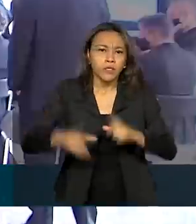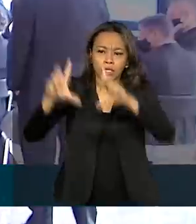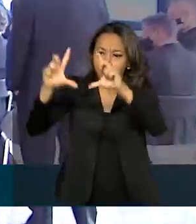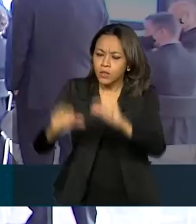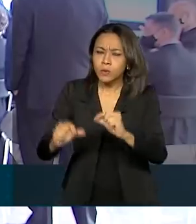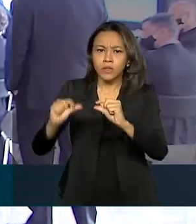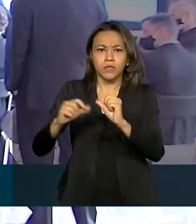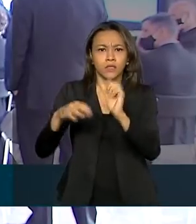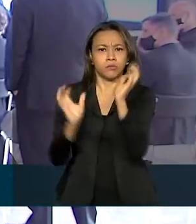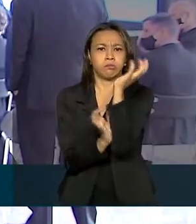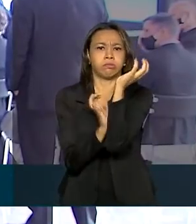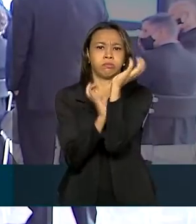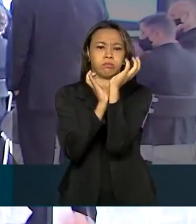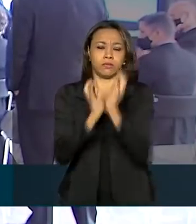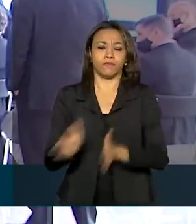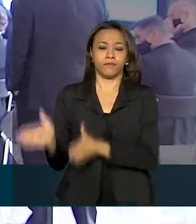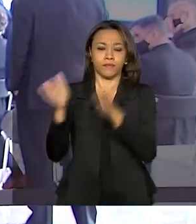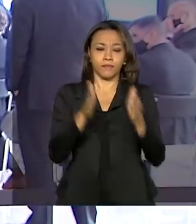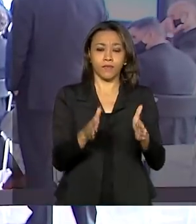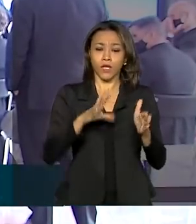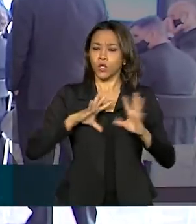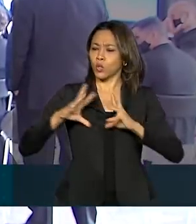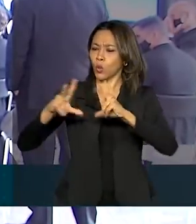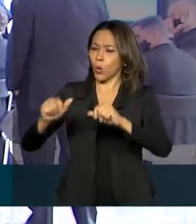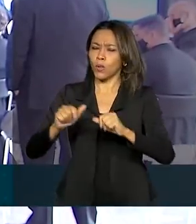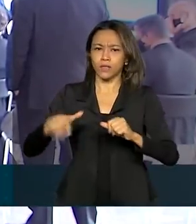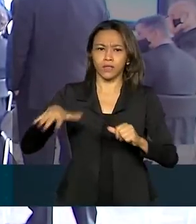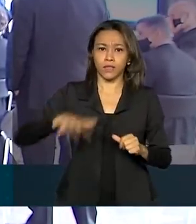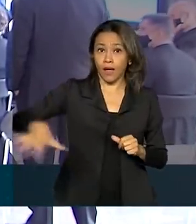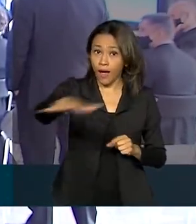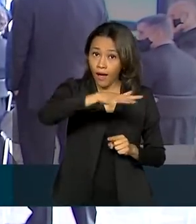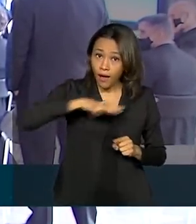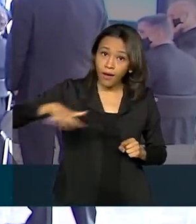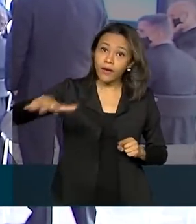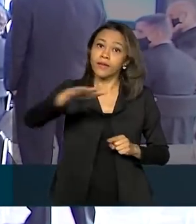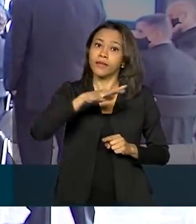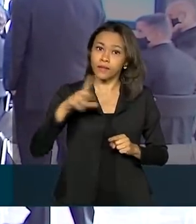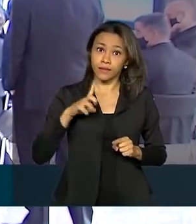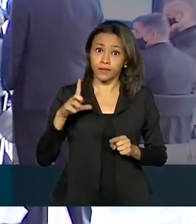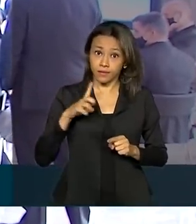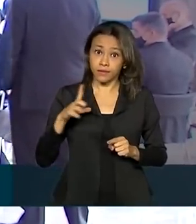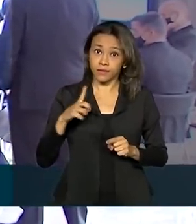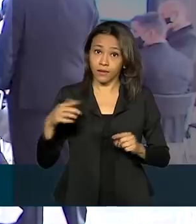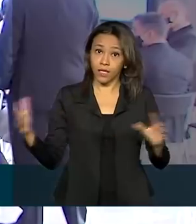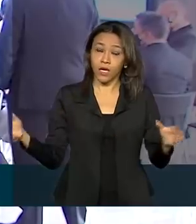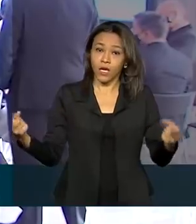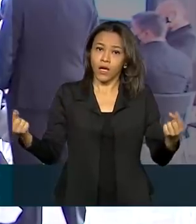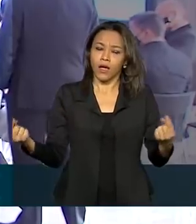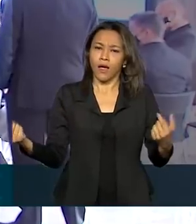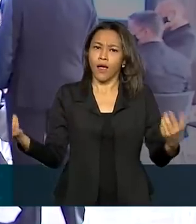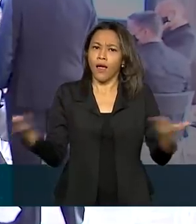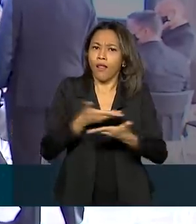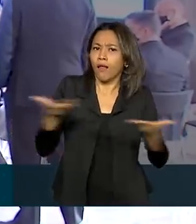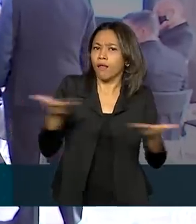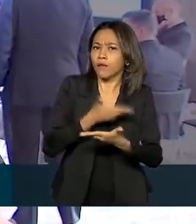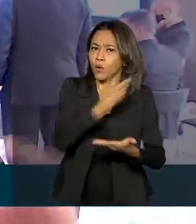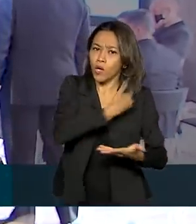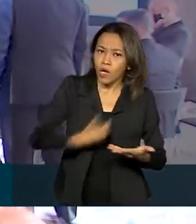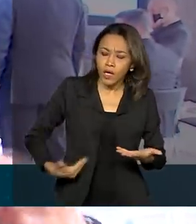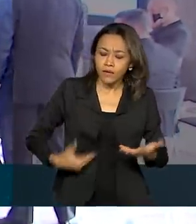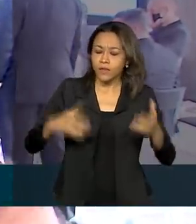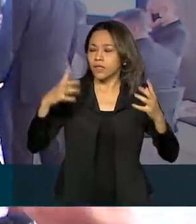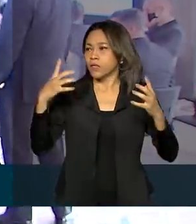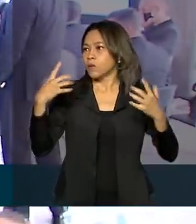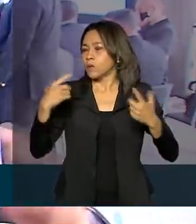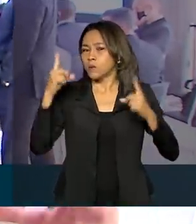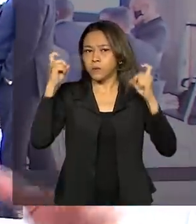aviação. Todo setor, quando se envolve com autarquias ou com agências reguladoras, a burocracia acaba sendo muito grande. Ela vem sendo, o